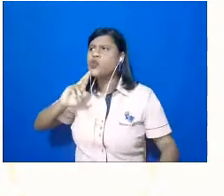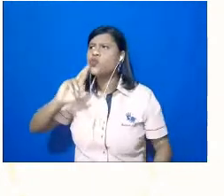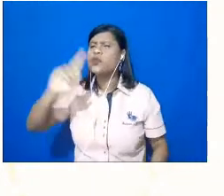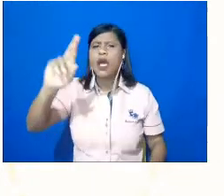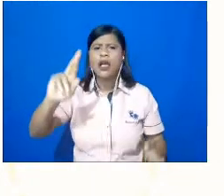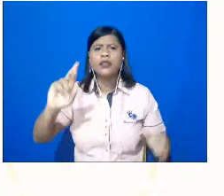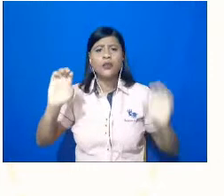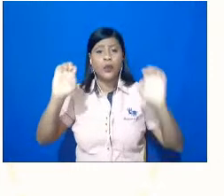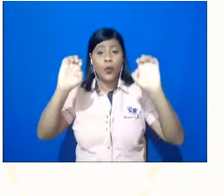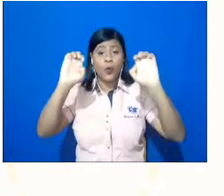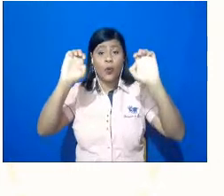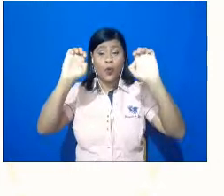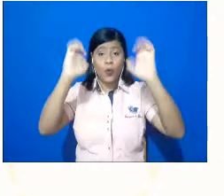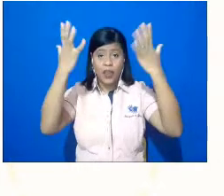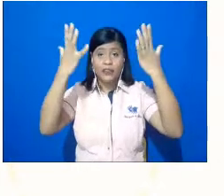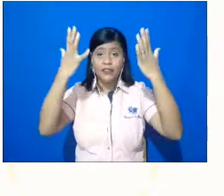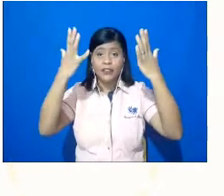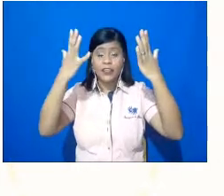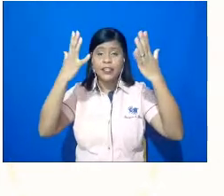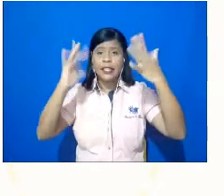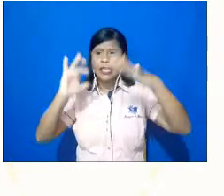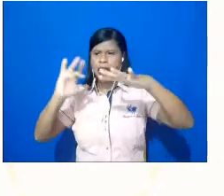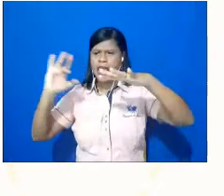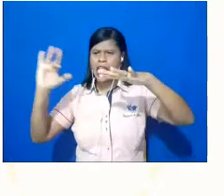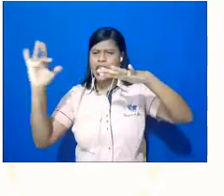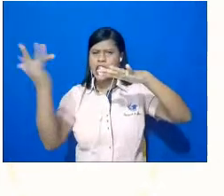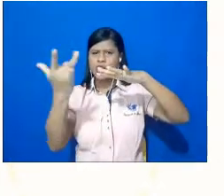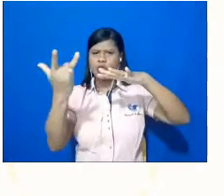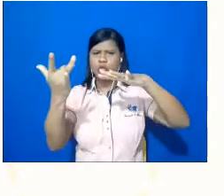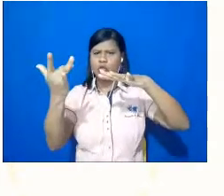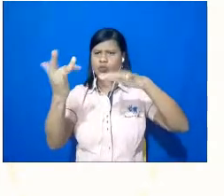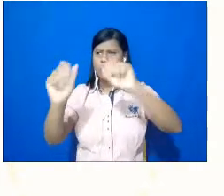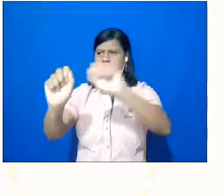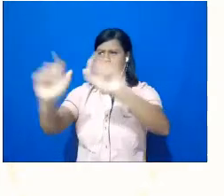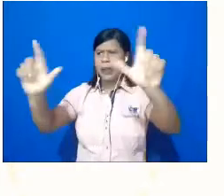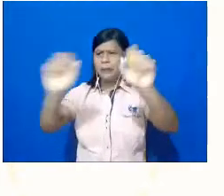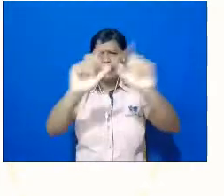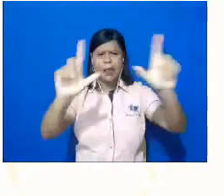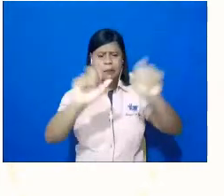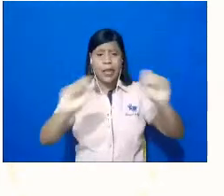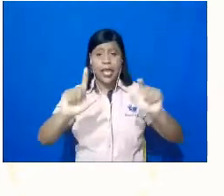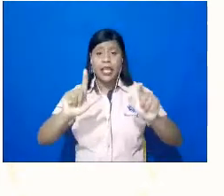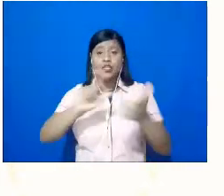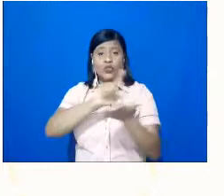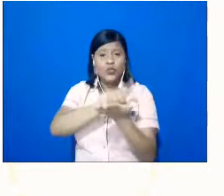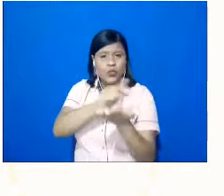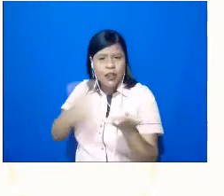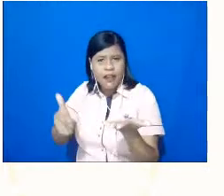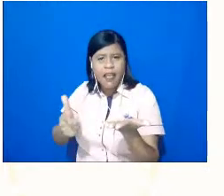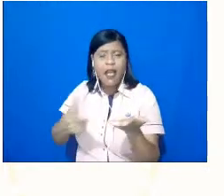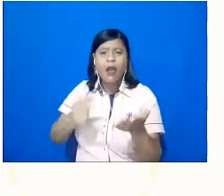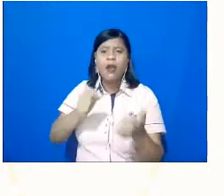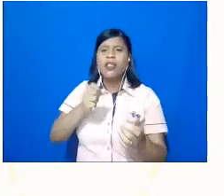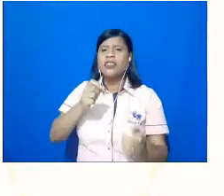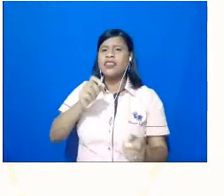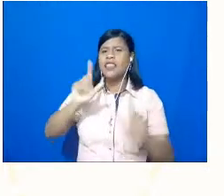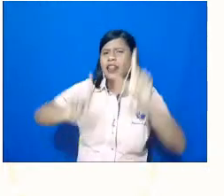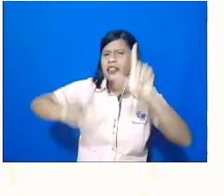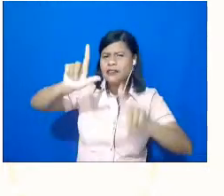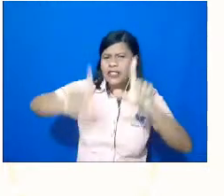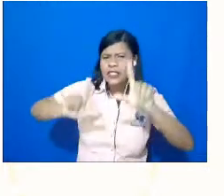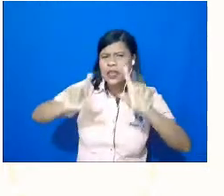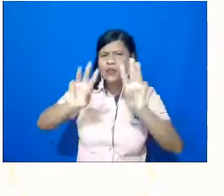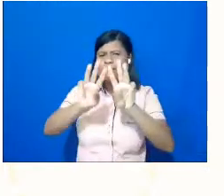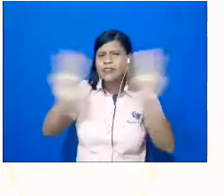em diferentes mídias, no jornal impresso, televisivo, em sites, foi muito legal, trouxe uma